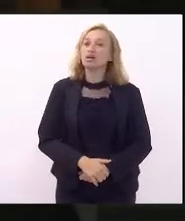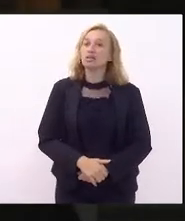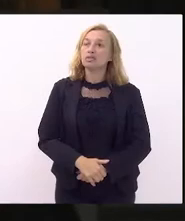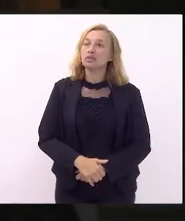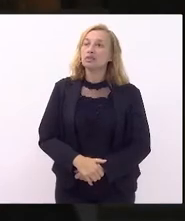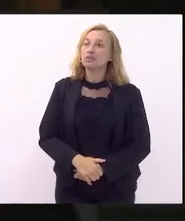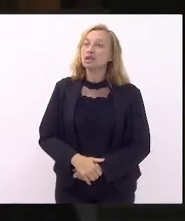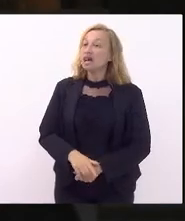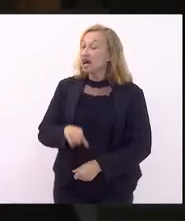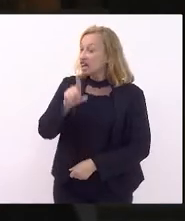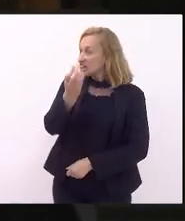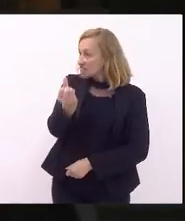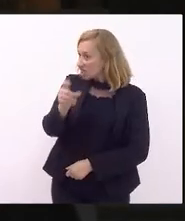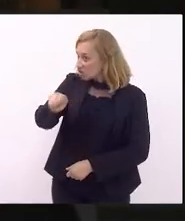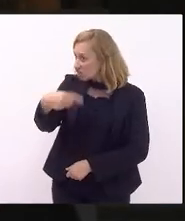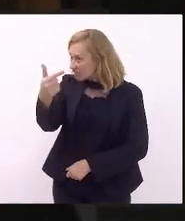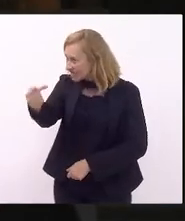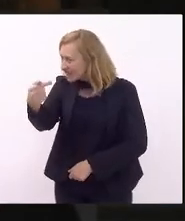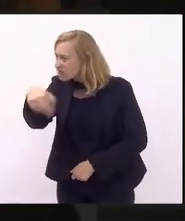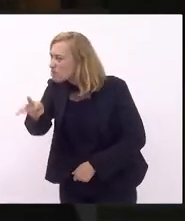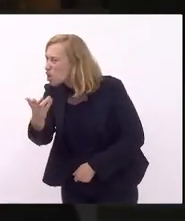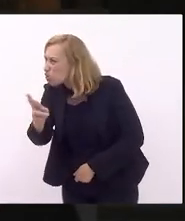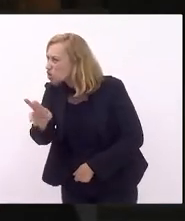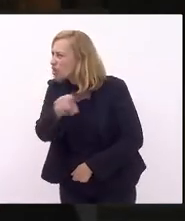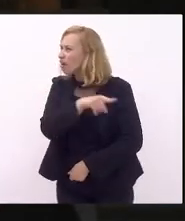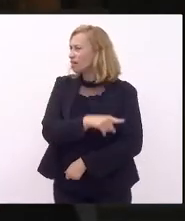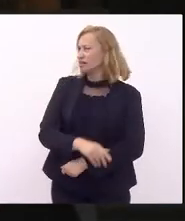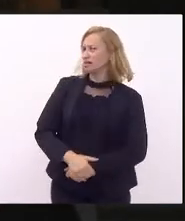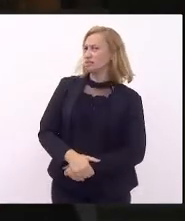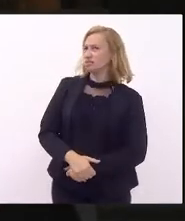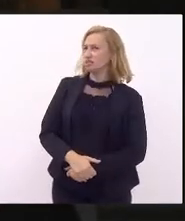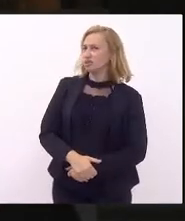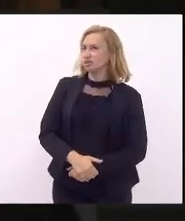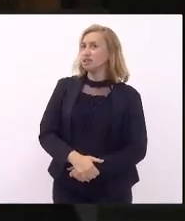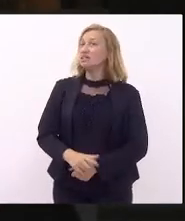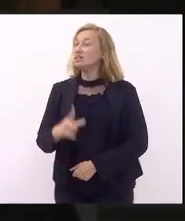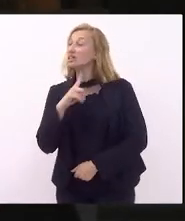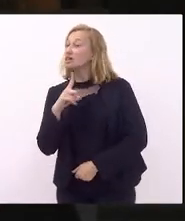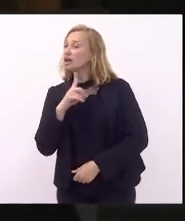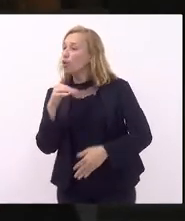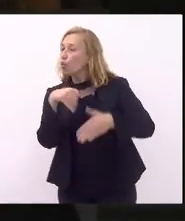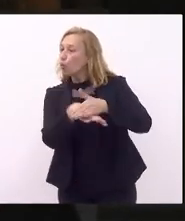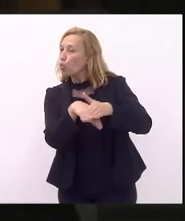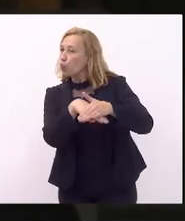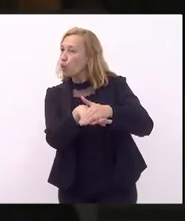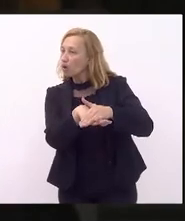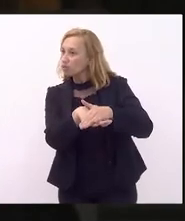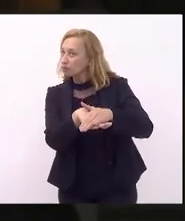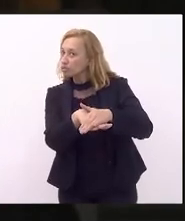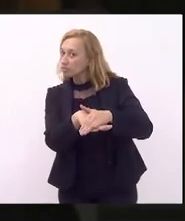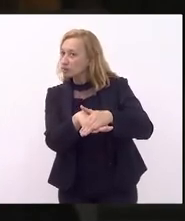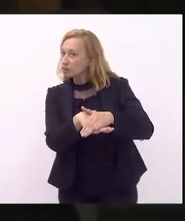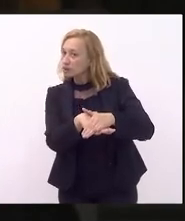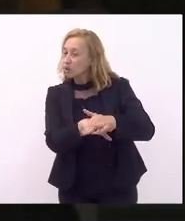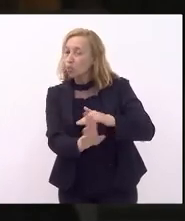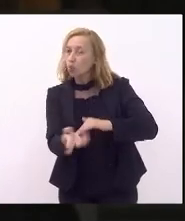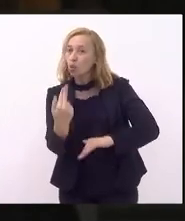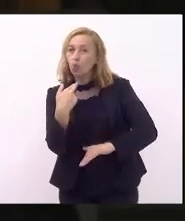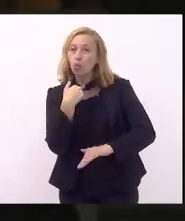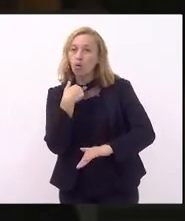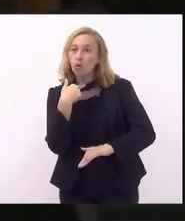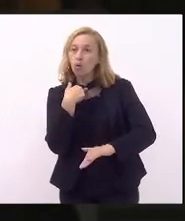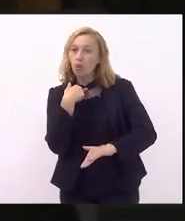aqueles 6,7 bilhões de reais que ele tem em caixa, ele não pode